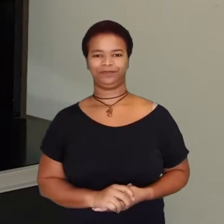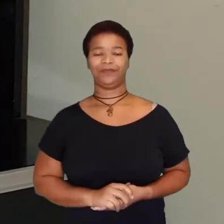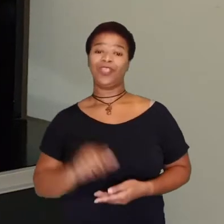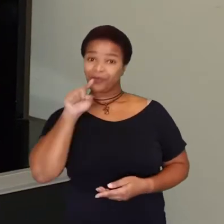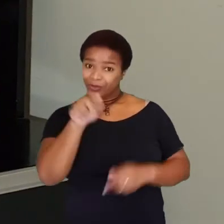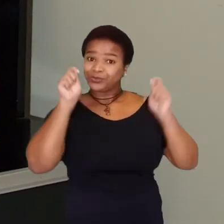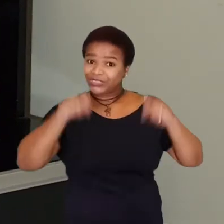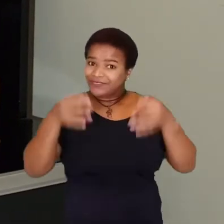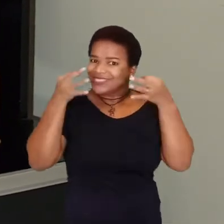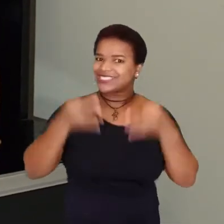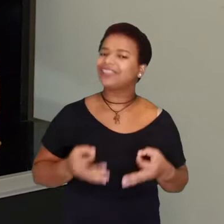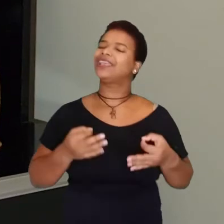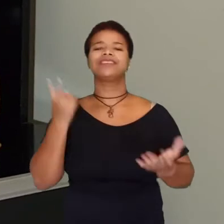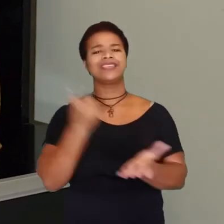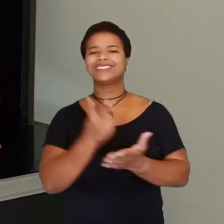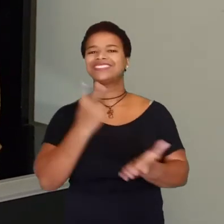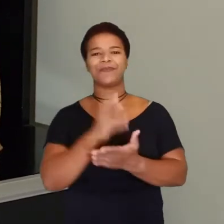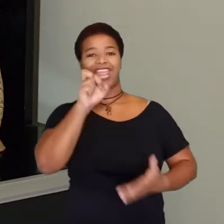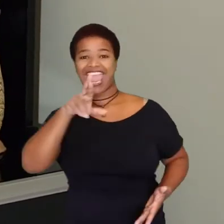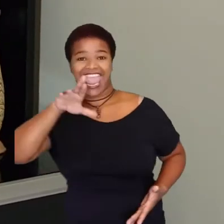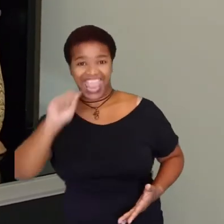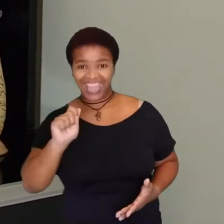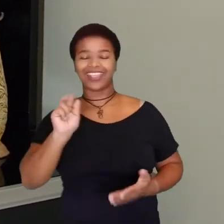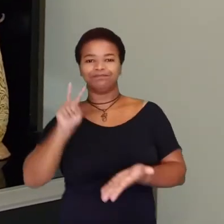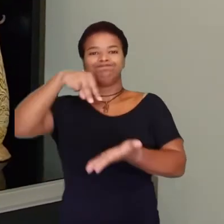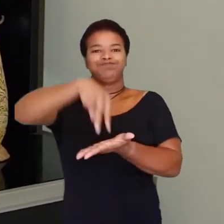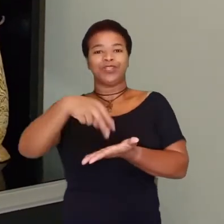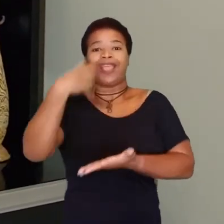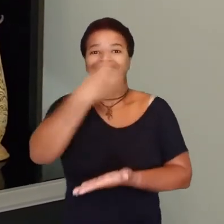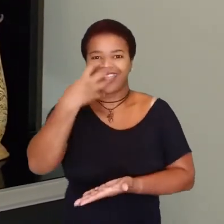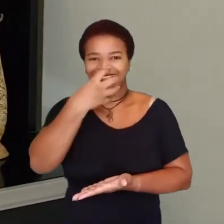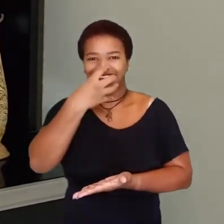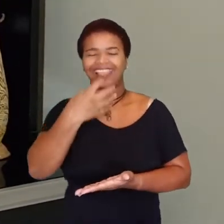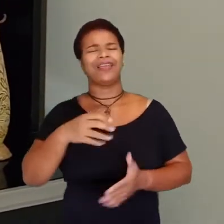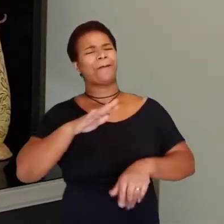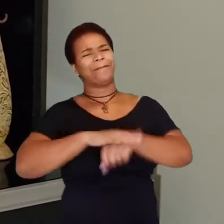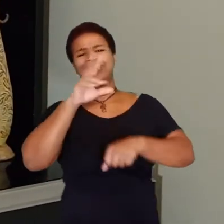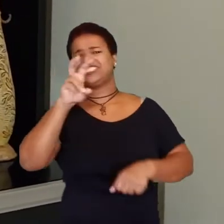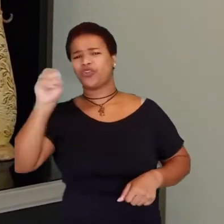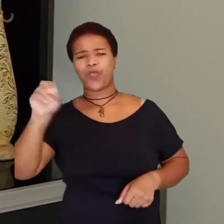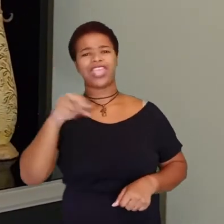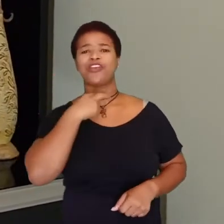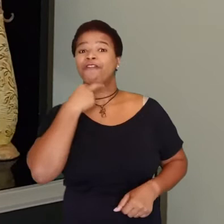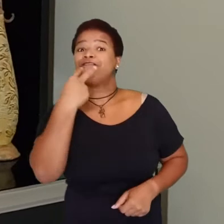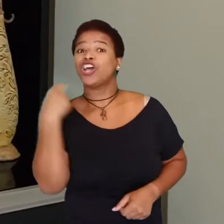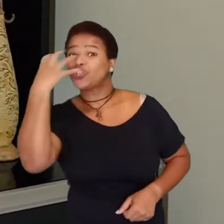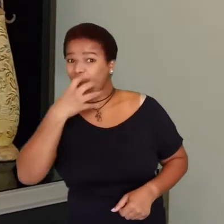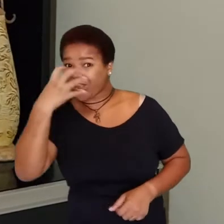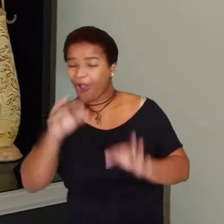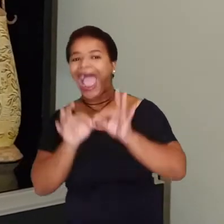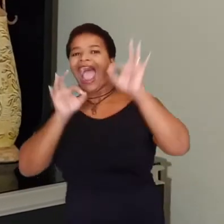E pode ter certeza que toda vez que a Érica sobe ao palco do programa, as mais de 50 vozes do coral,